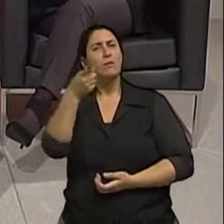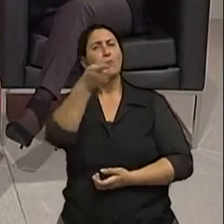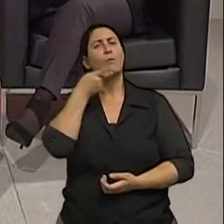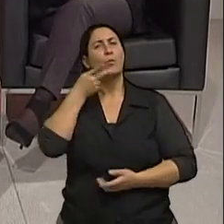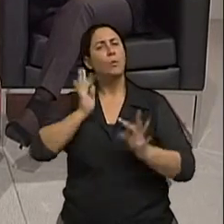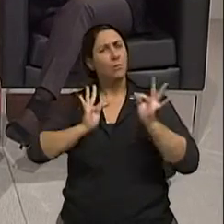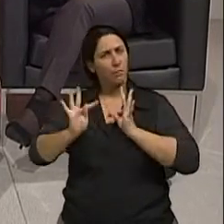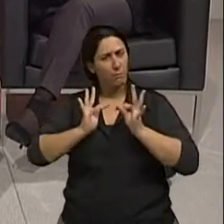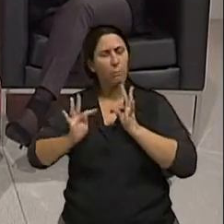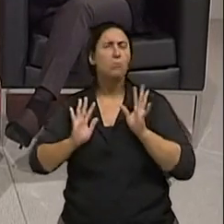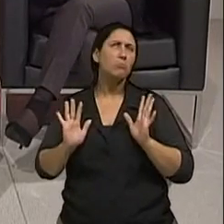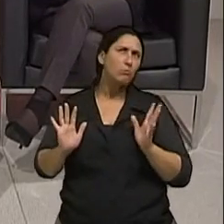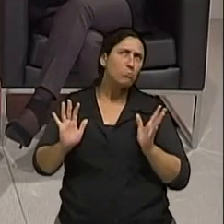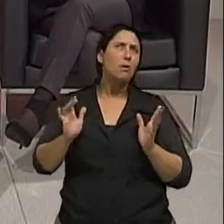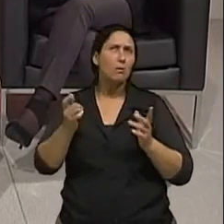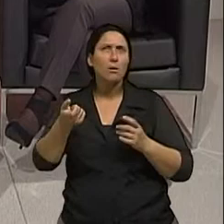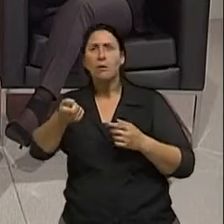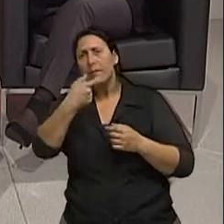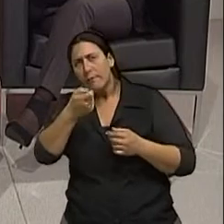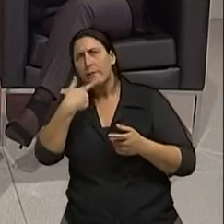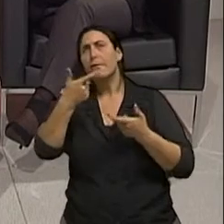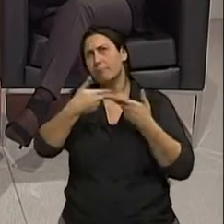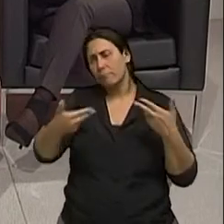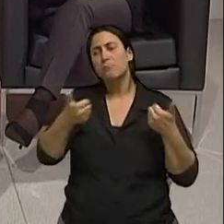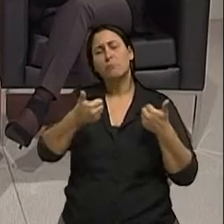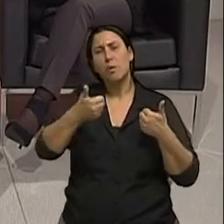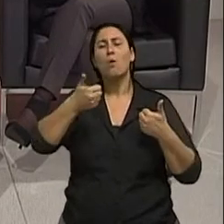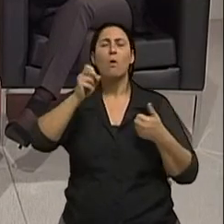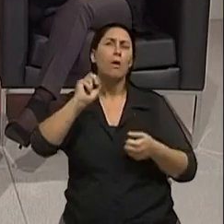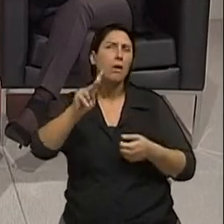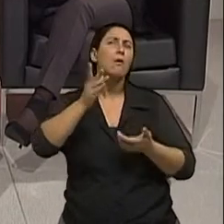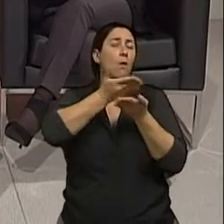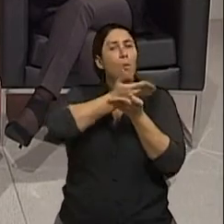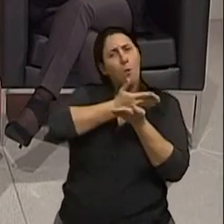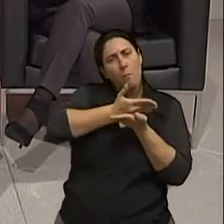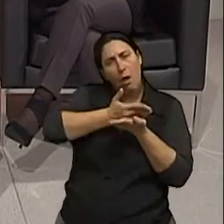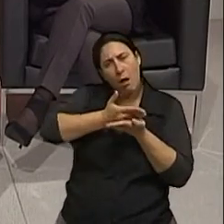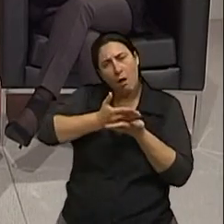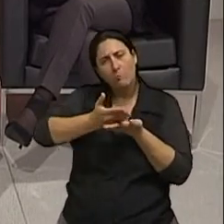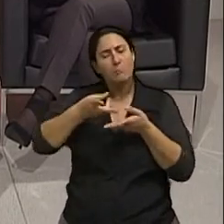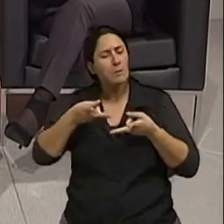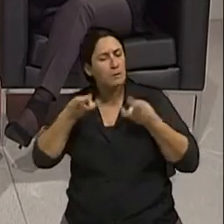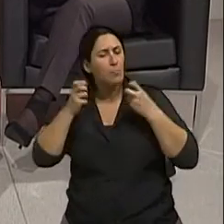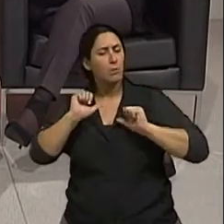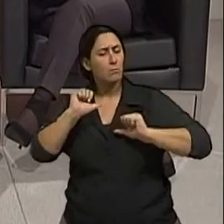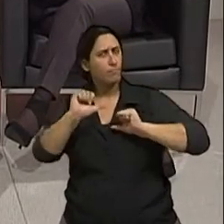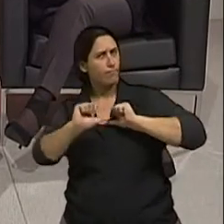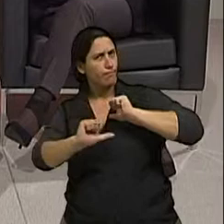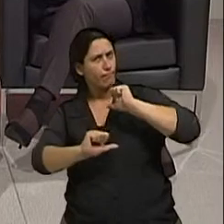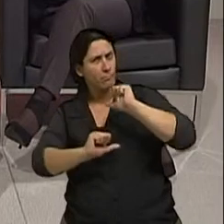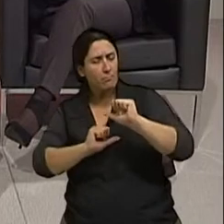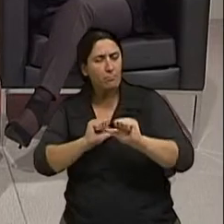eles tem níveis evidentes de início dessa transformação de um